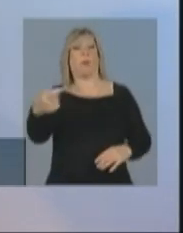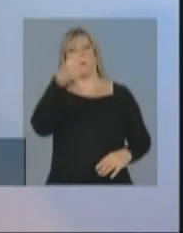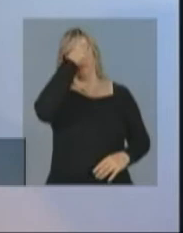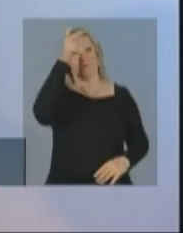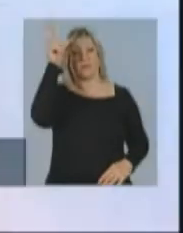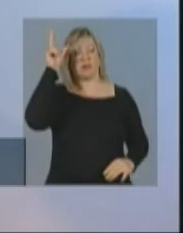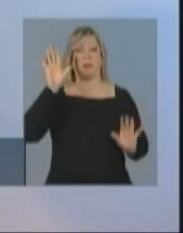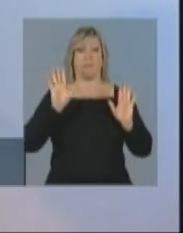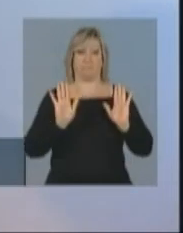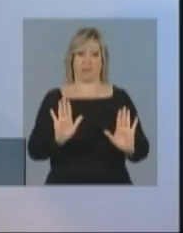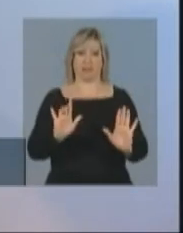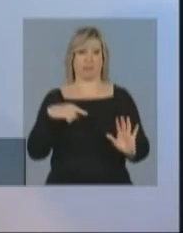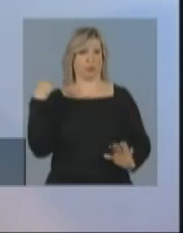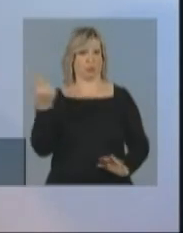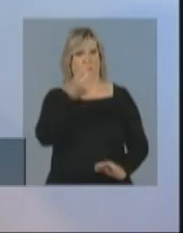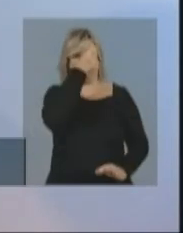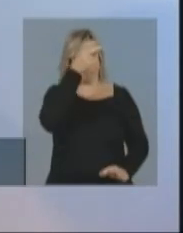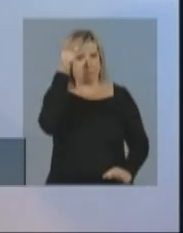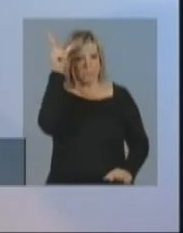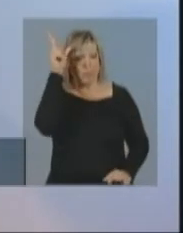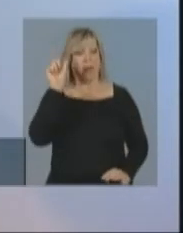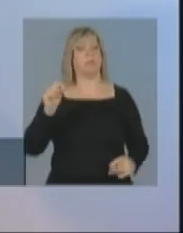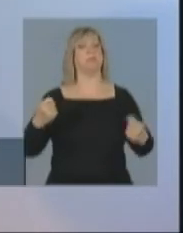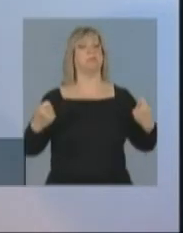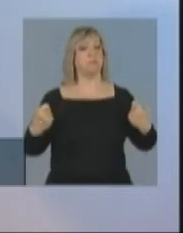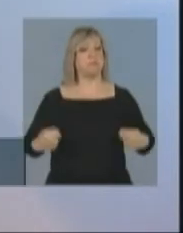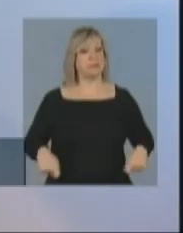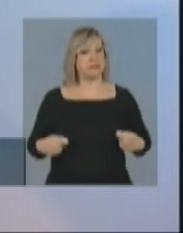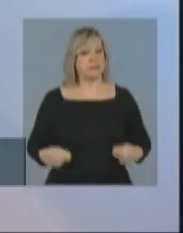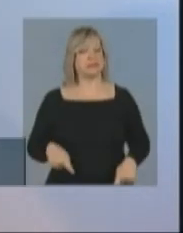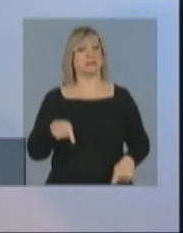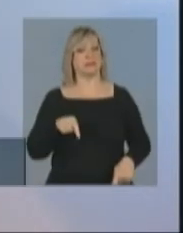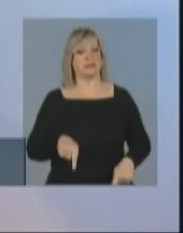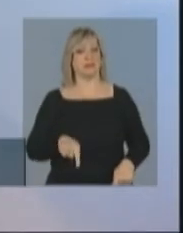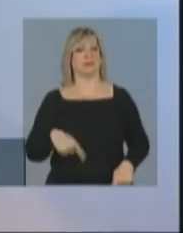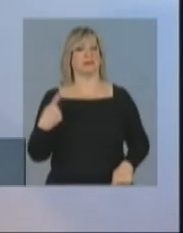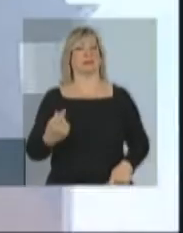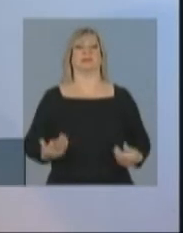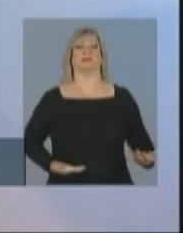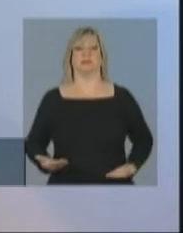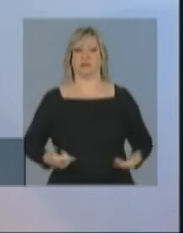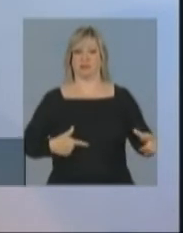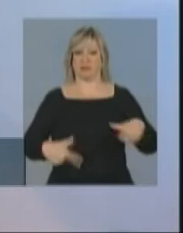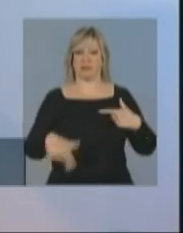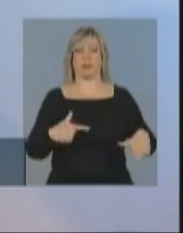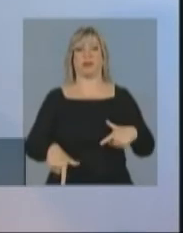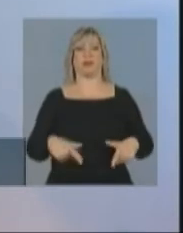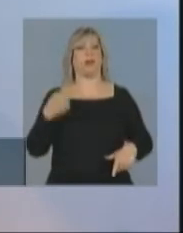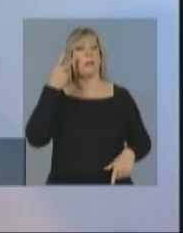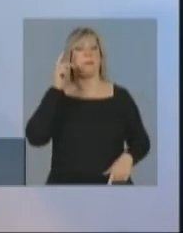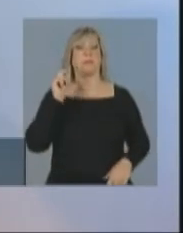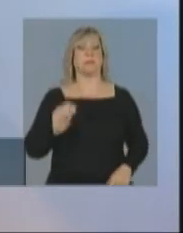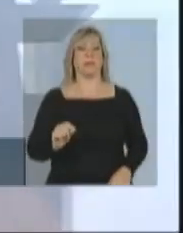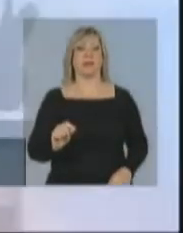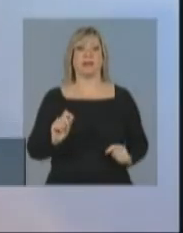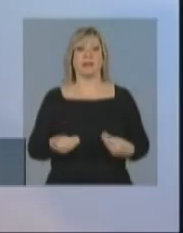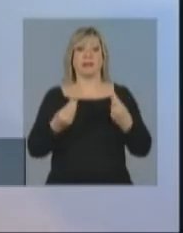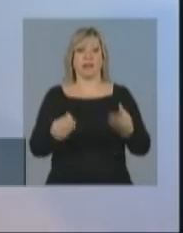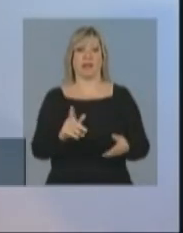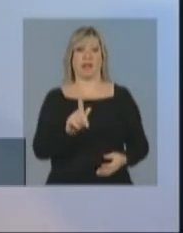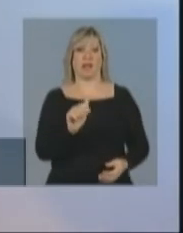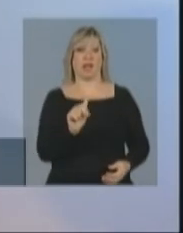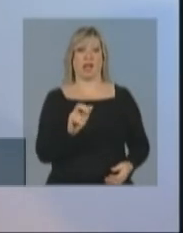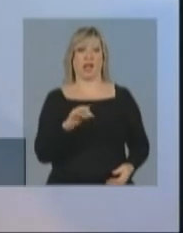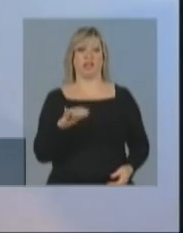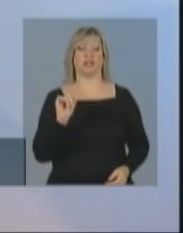Agora, que as prefeituras precisam desses funcionários para garantir